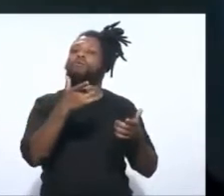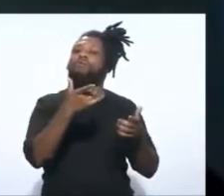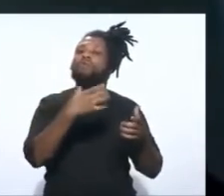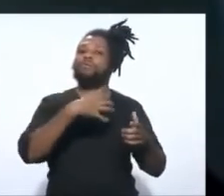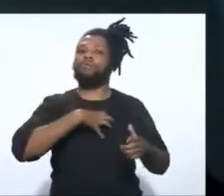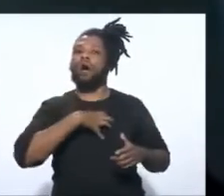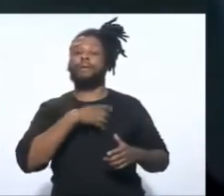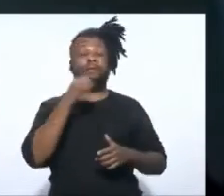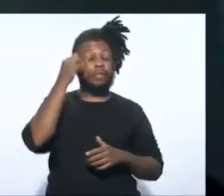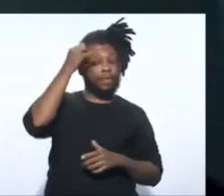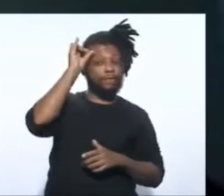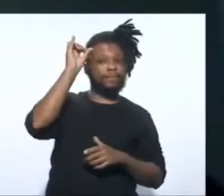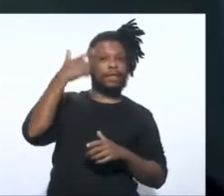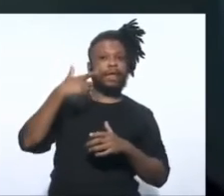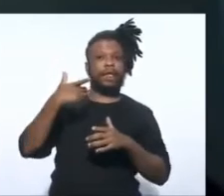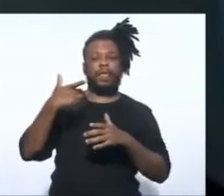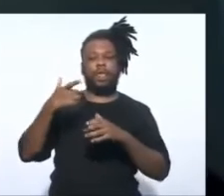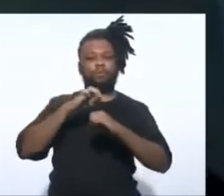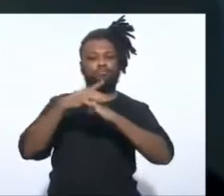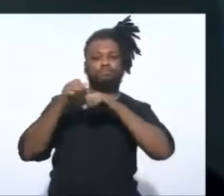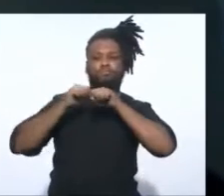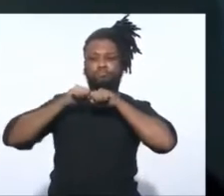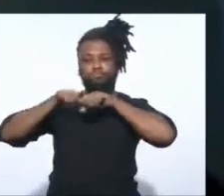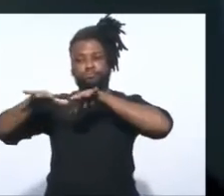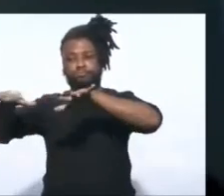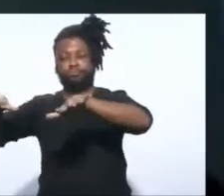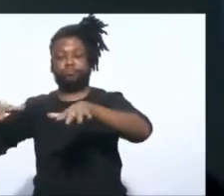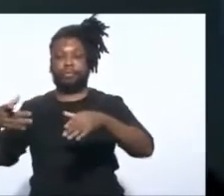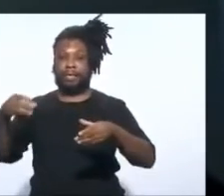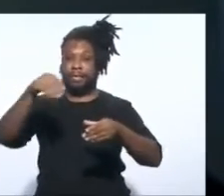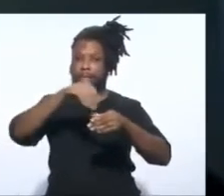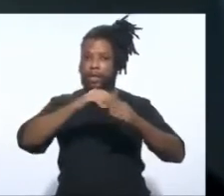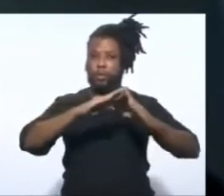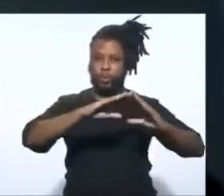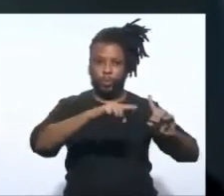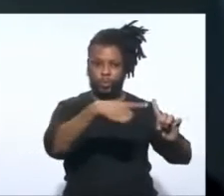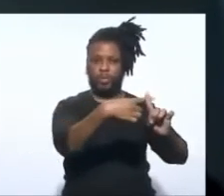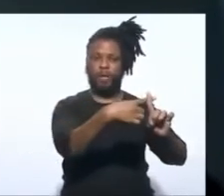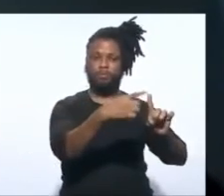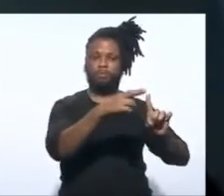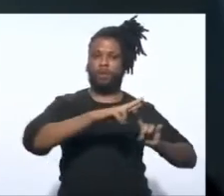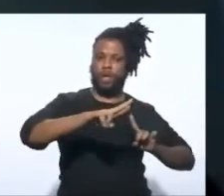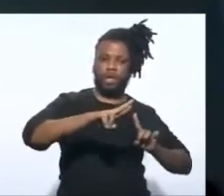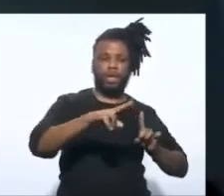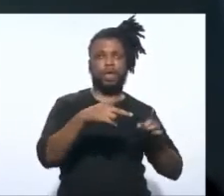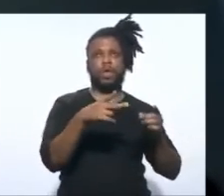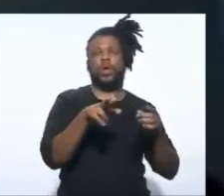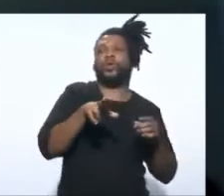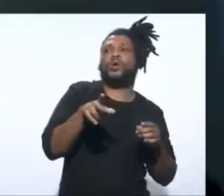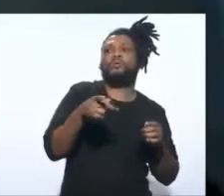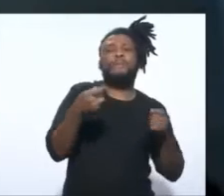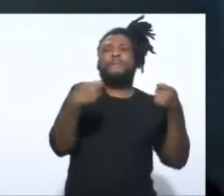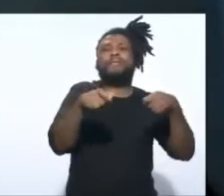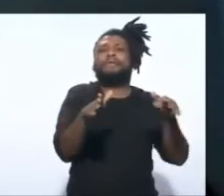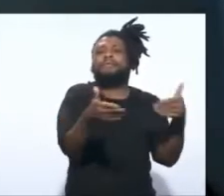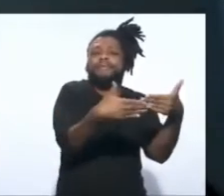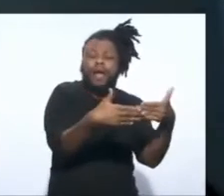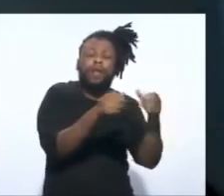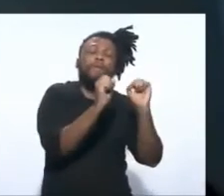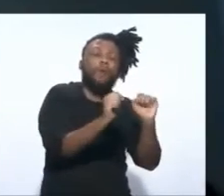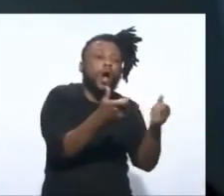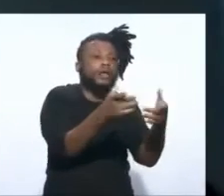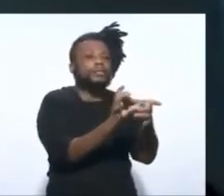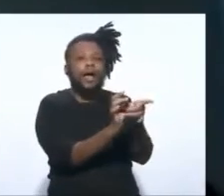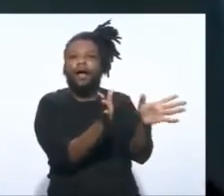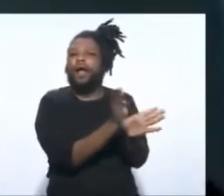proliferação do contágio. E os templos religiosos não têm que estar fechados, eles podem estar abertos, podem acolher, podem